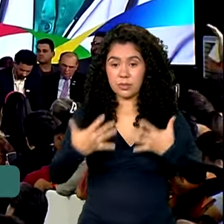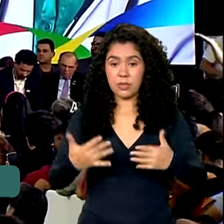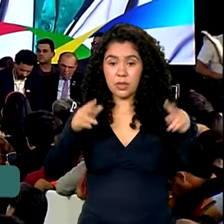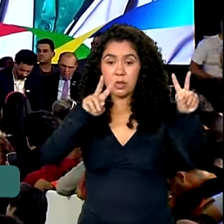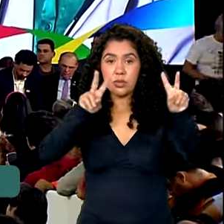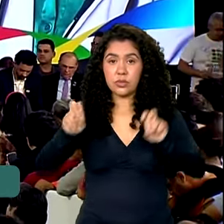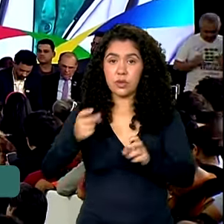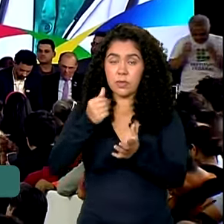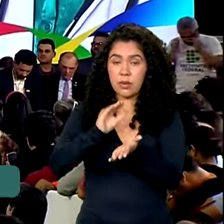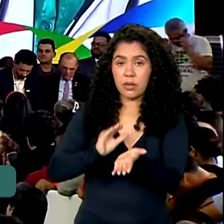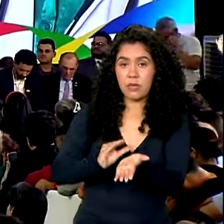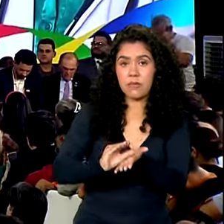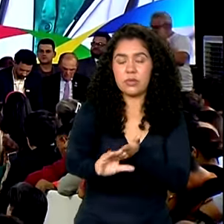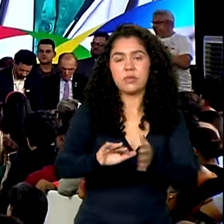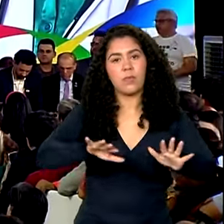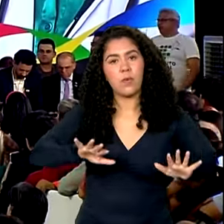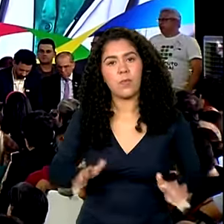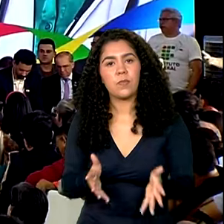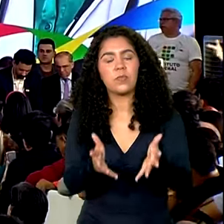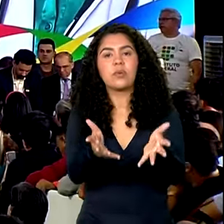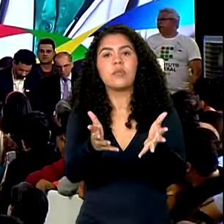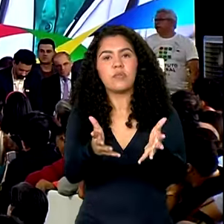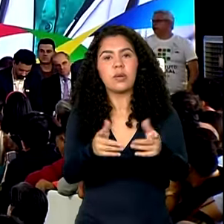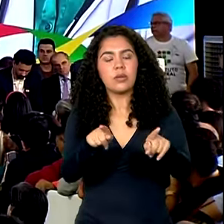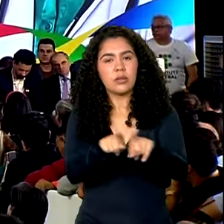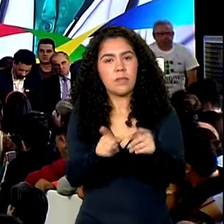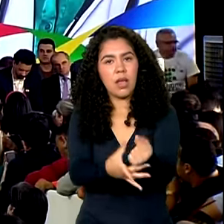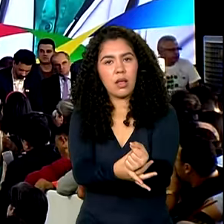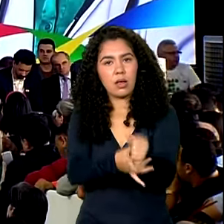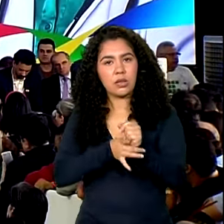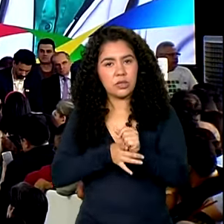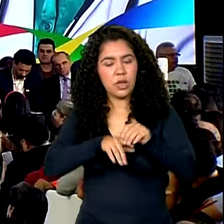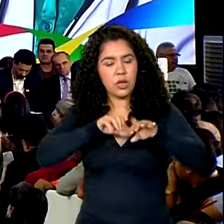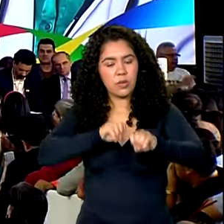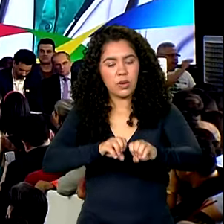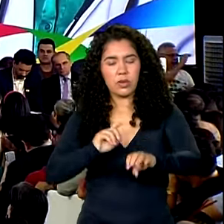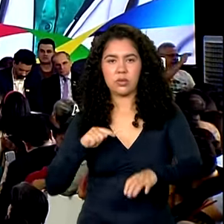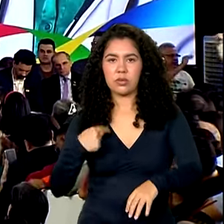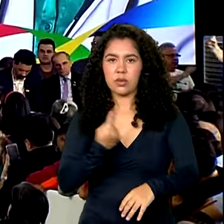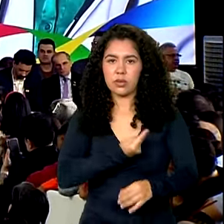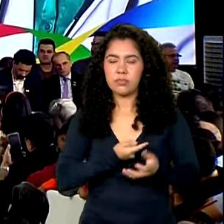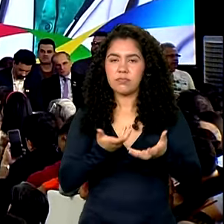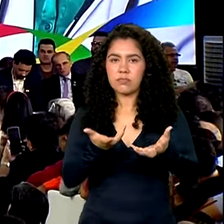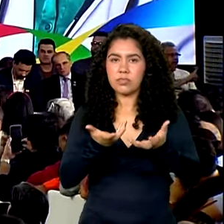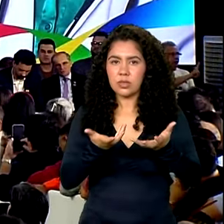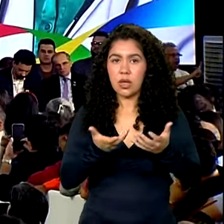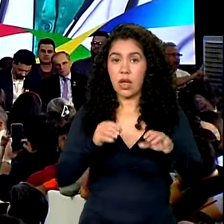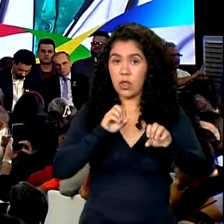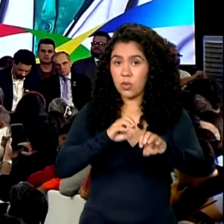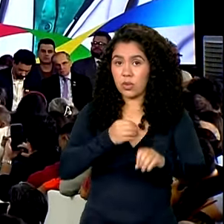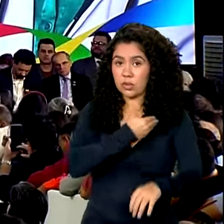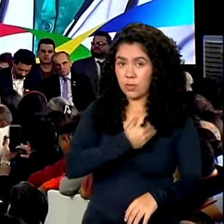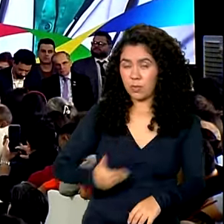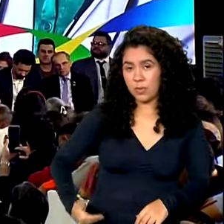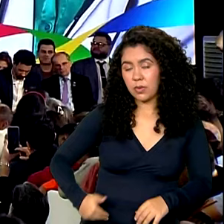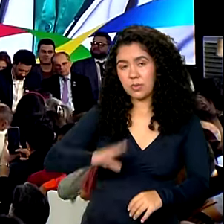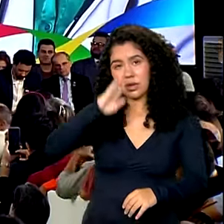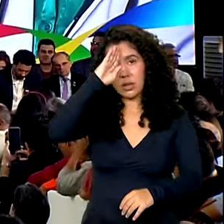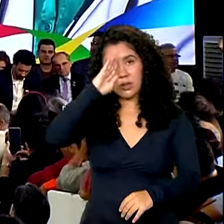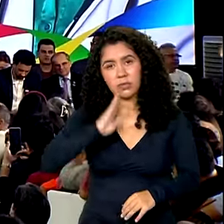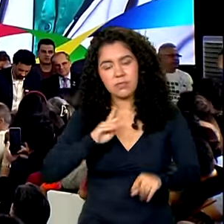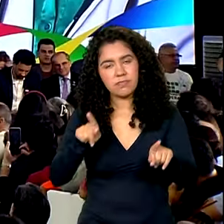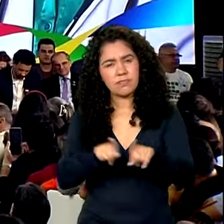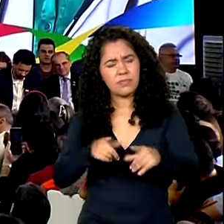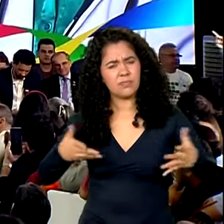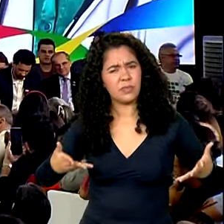para promover e garantir o projeto de educação que nós defendemos. Educação pública, gratuita, de alta